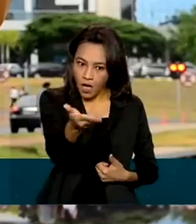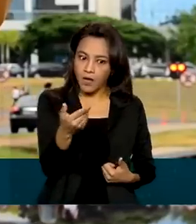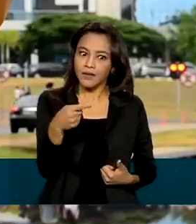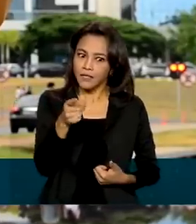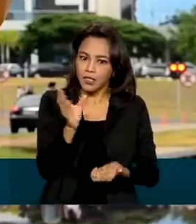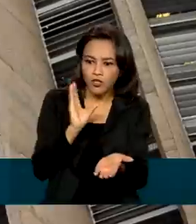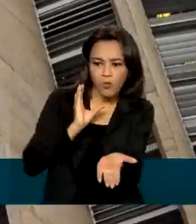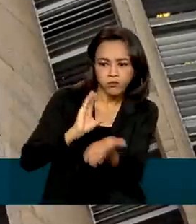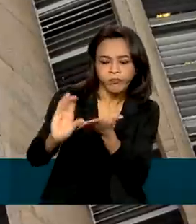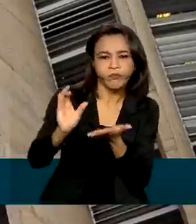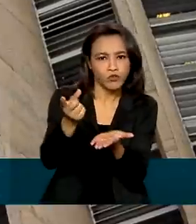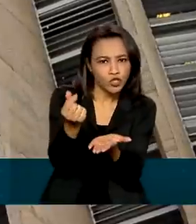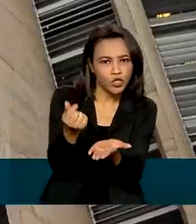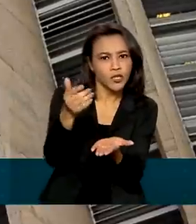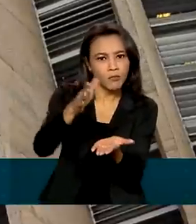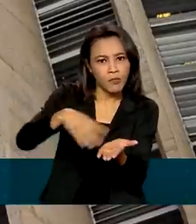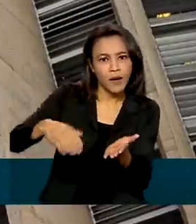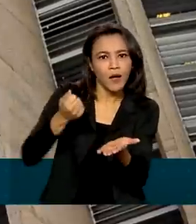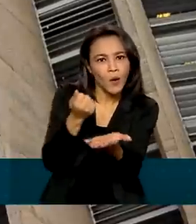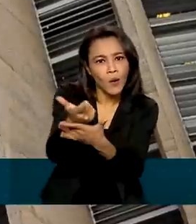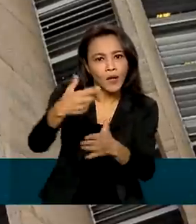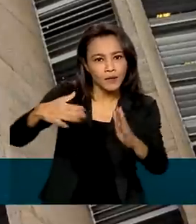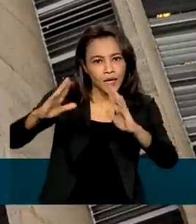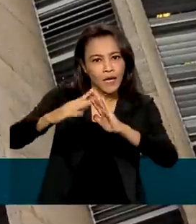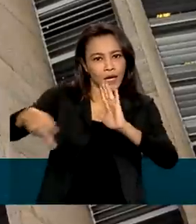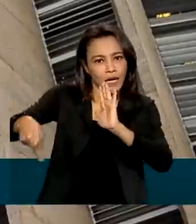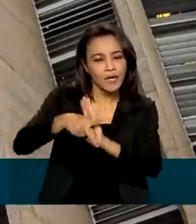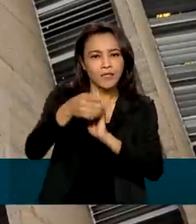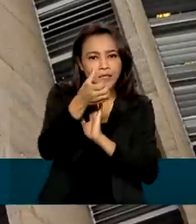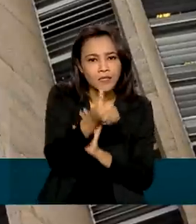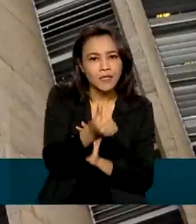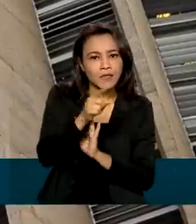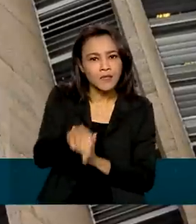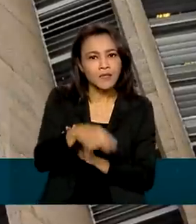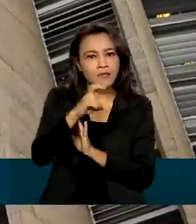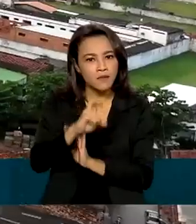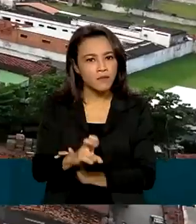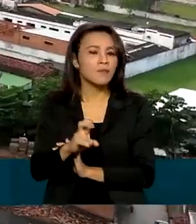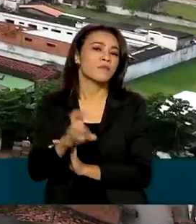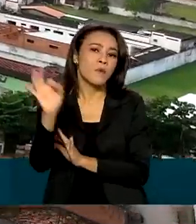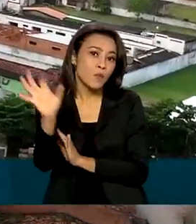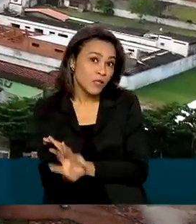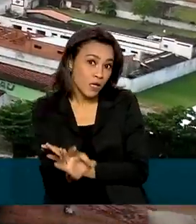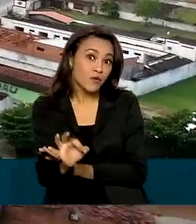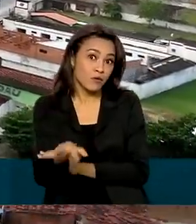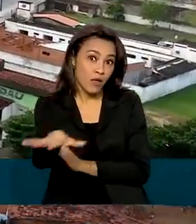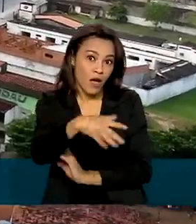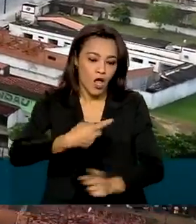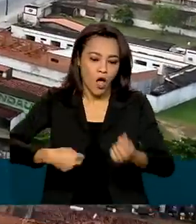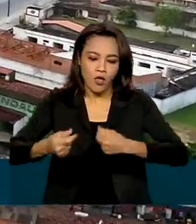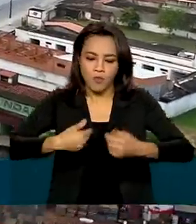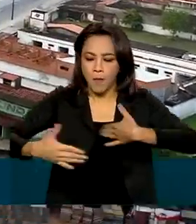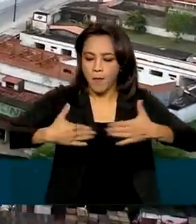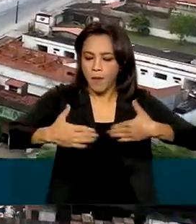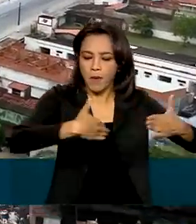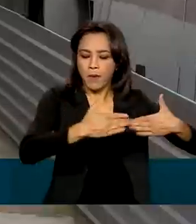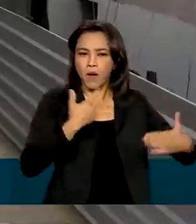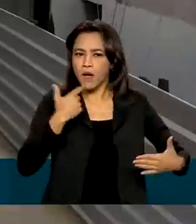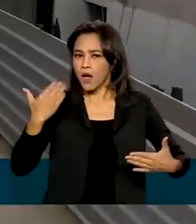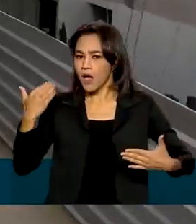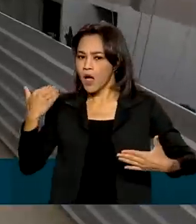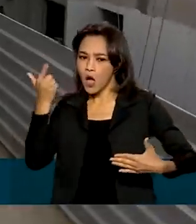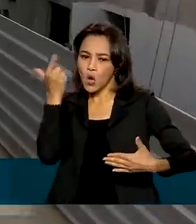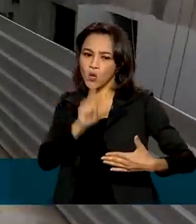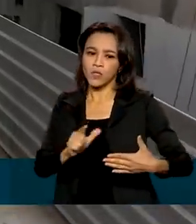própria no Brasil, com 66,5% de participação no mercado. Recentemente, alcançou a marca de